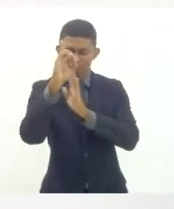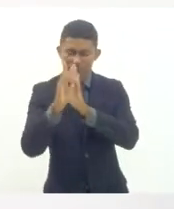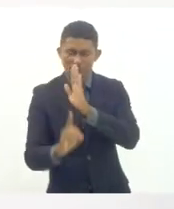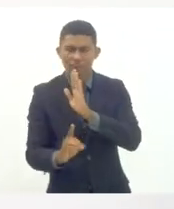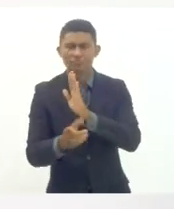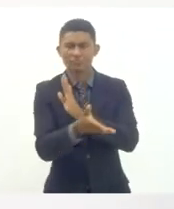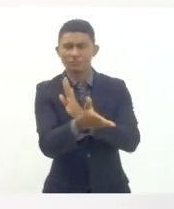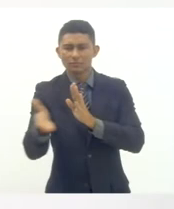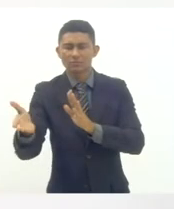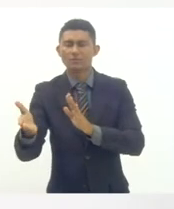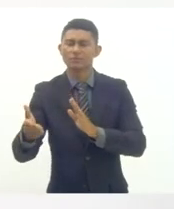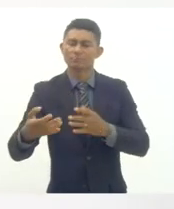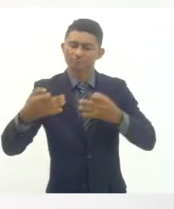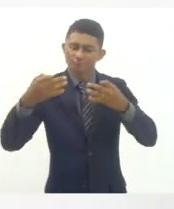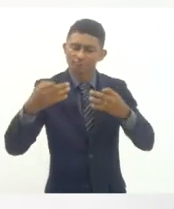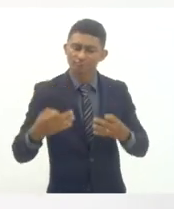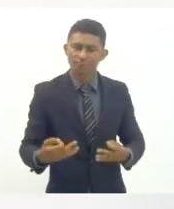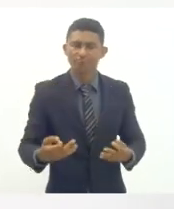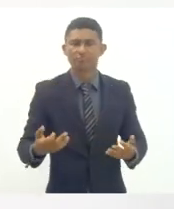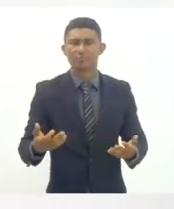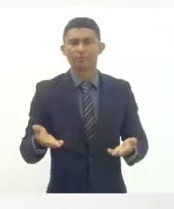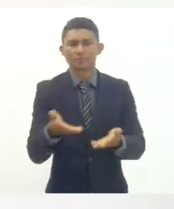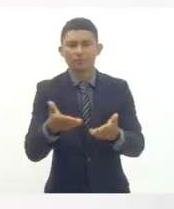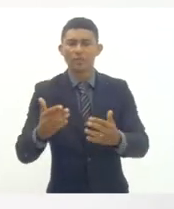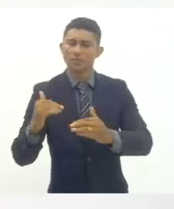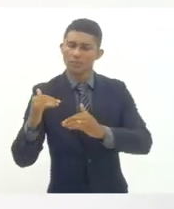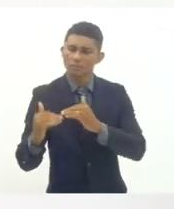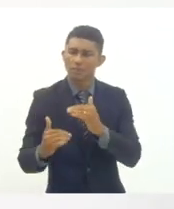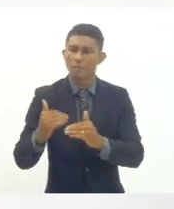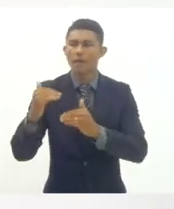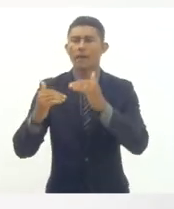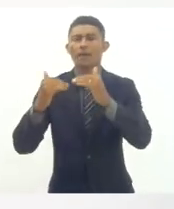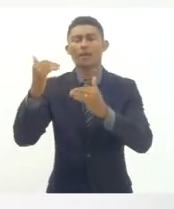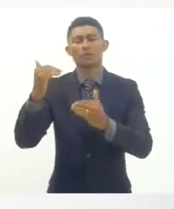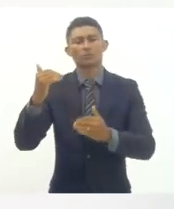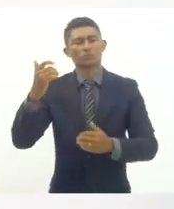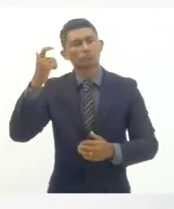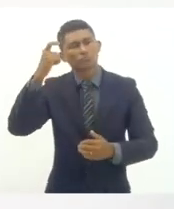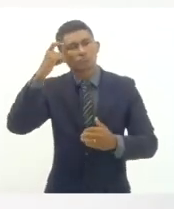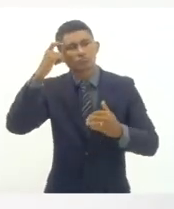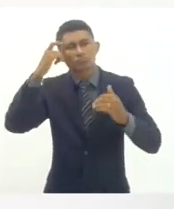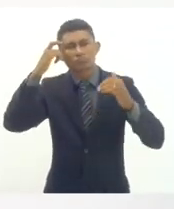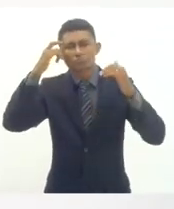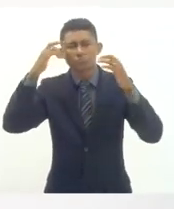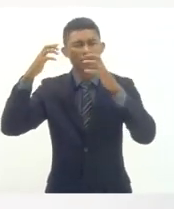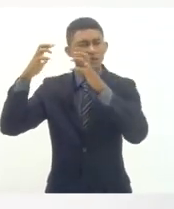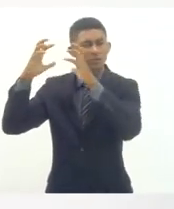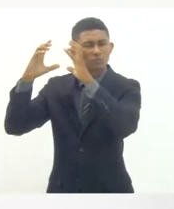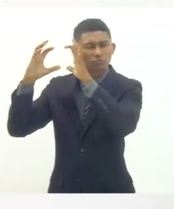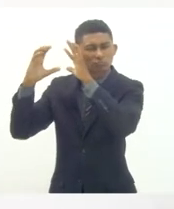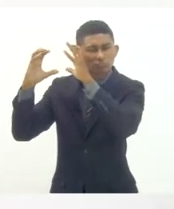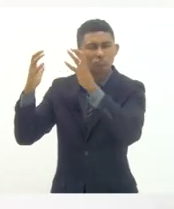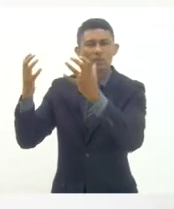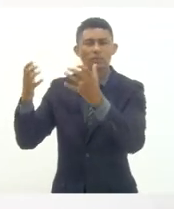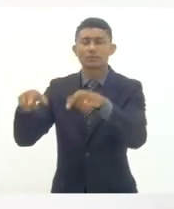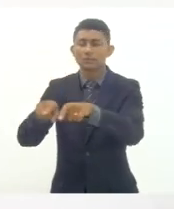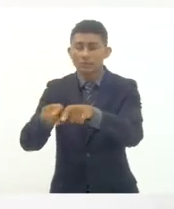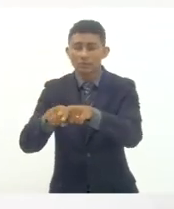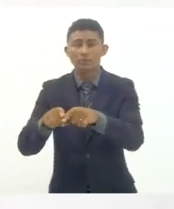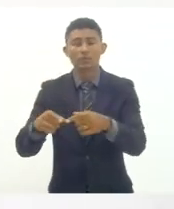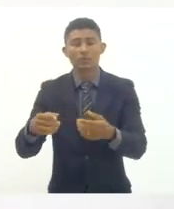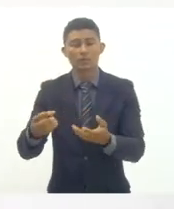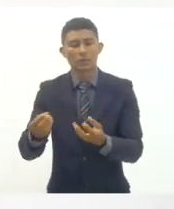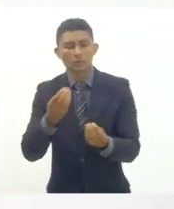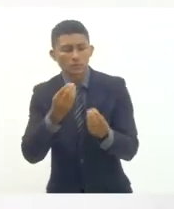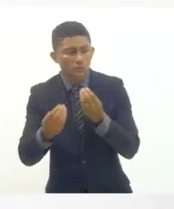infância digna a um processo de desenvolvimento pedagógico cognitivo inclusive de acesso a alimentação adequada